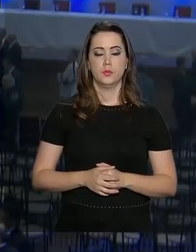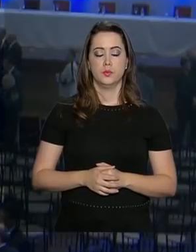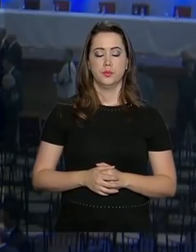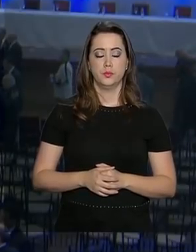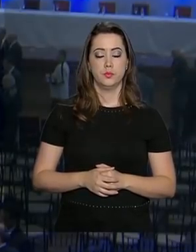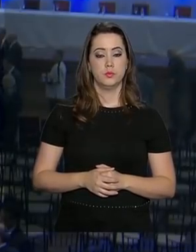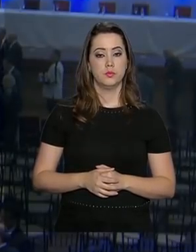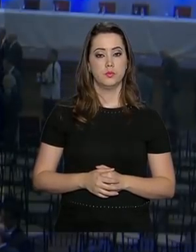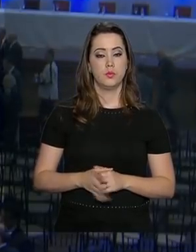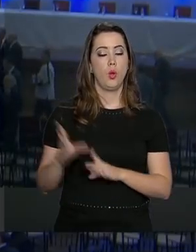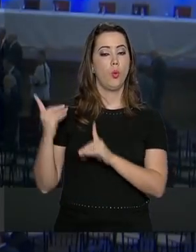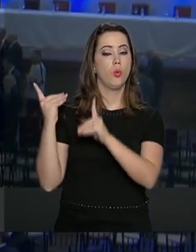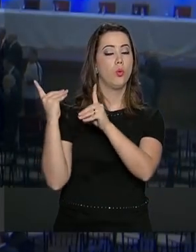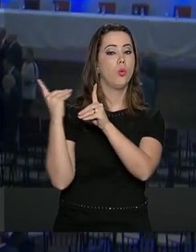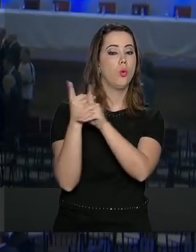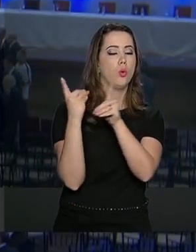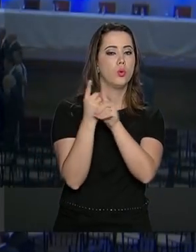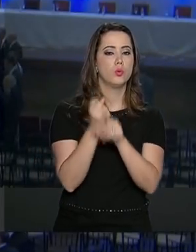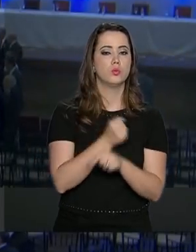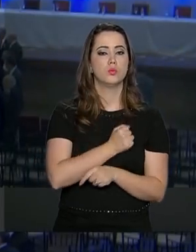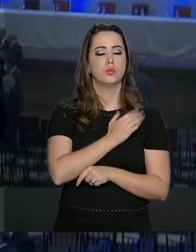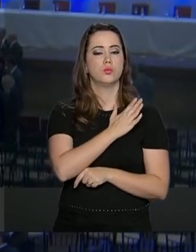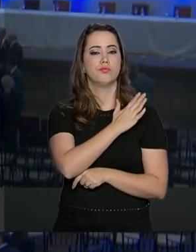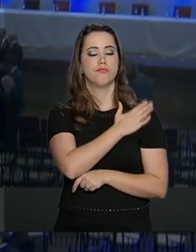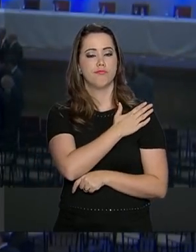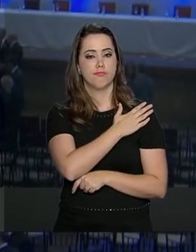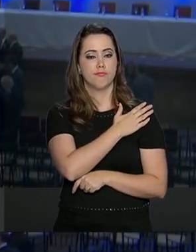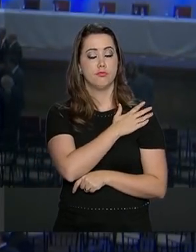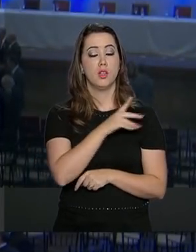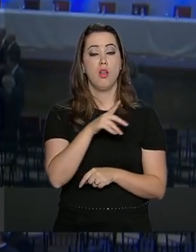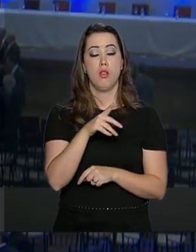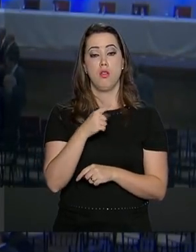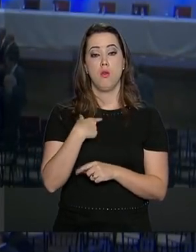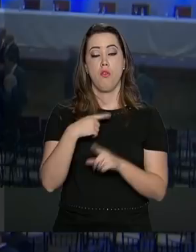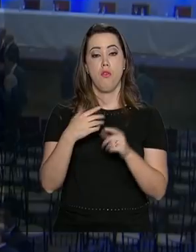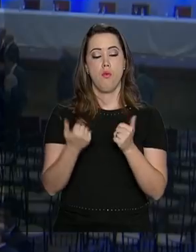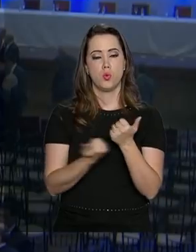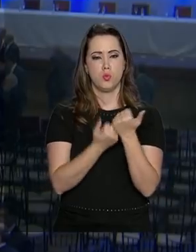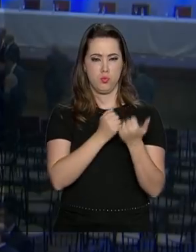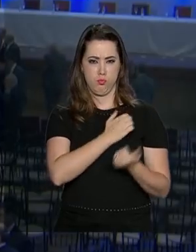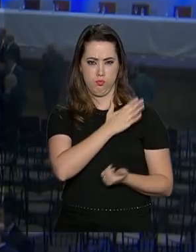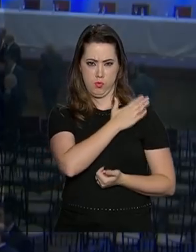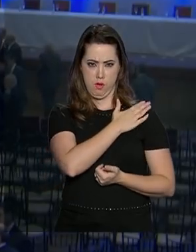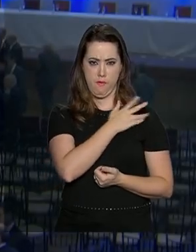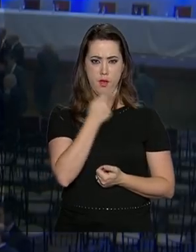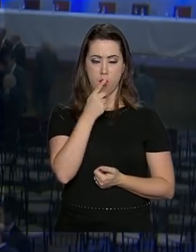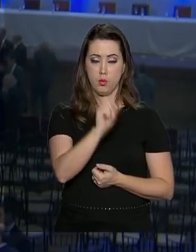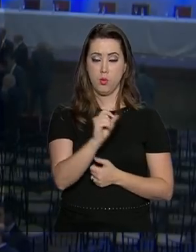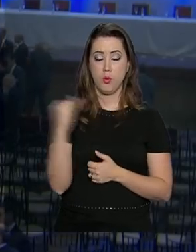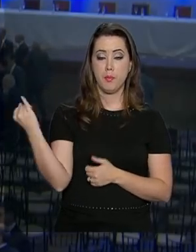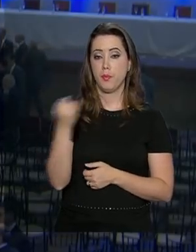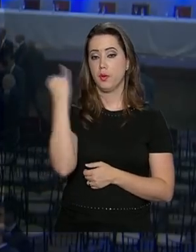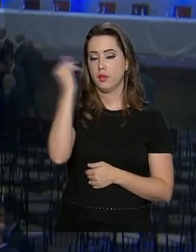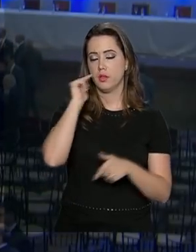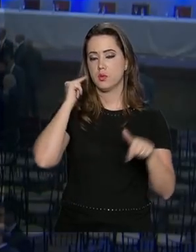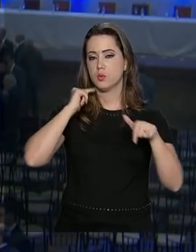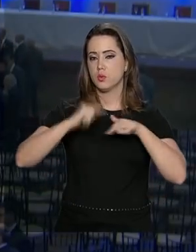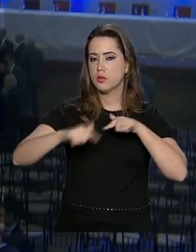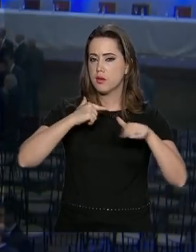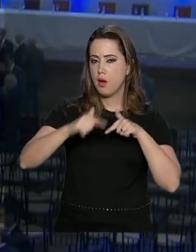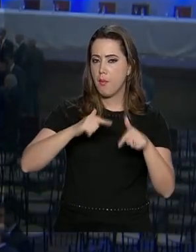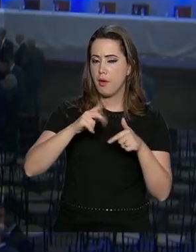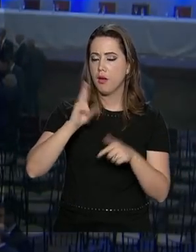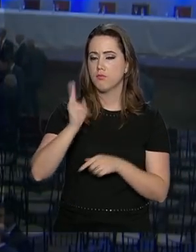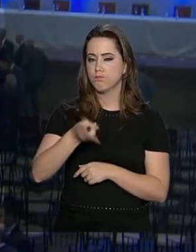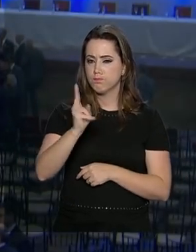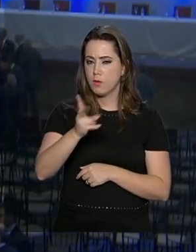Durante o encontro, o vice-presidente general Hamilton Mourão destacou o papel histórico que a indústria da defesa sempre